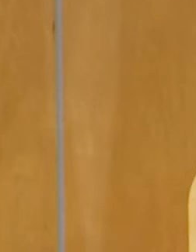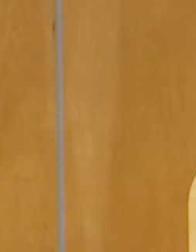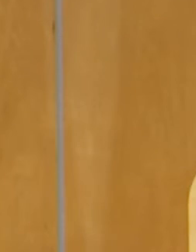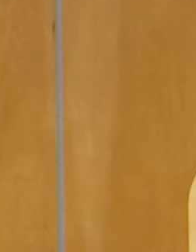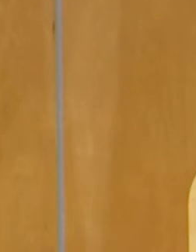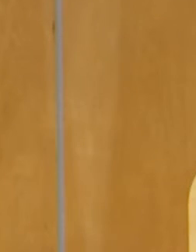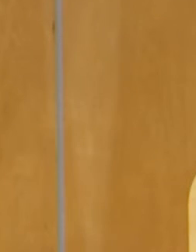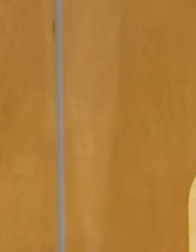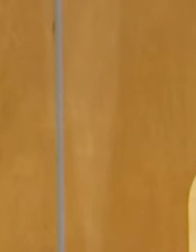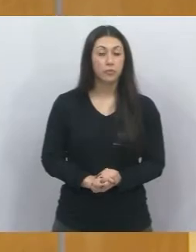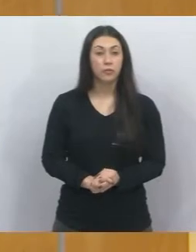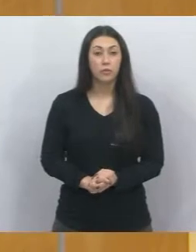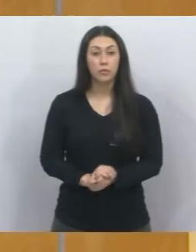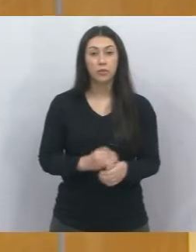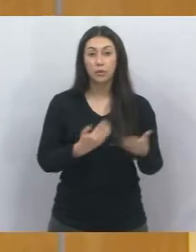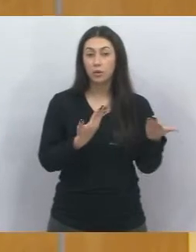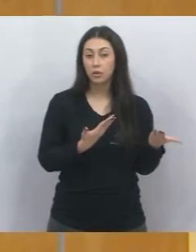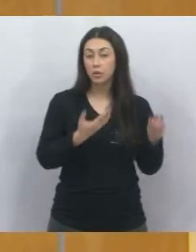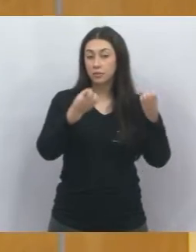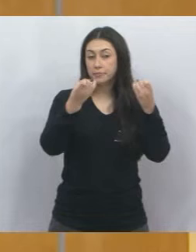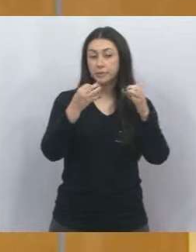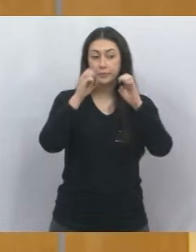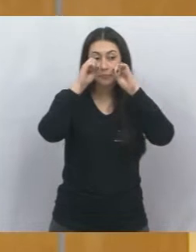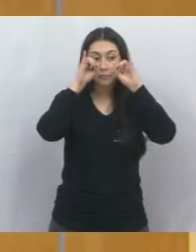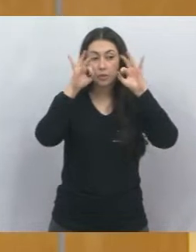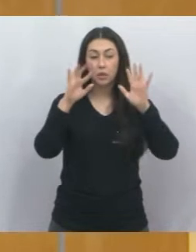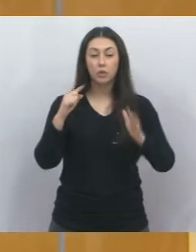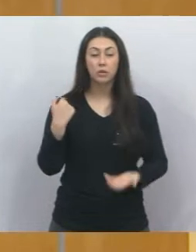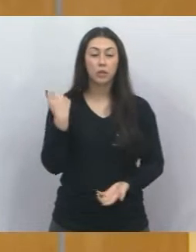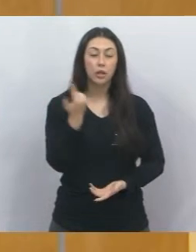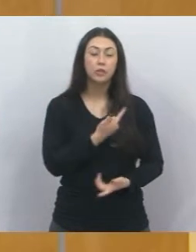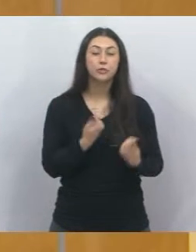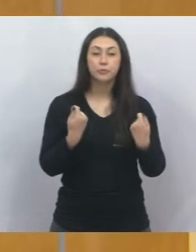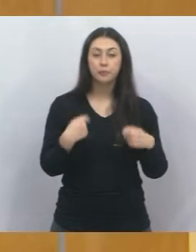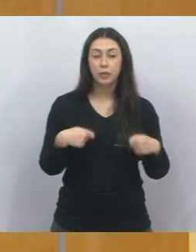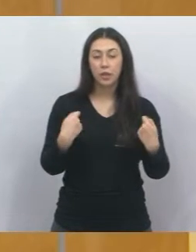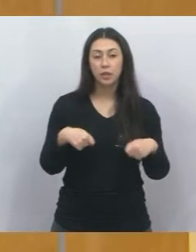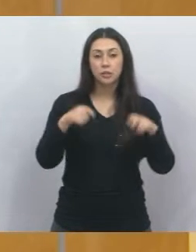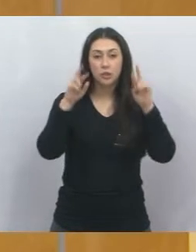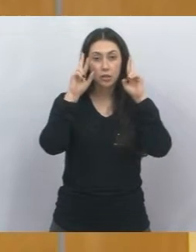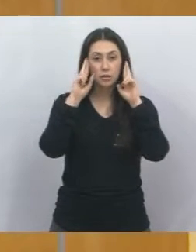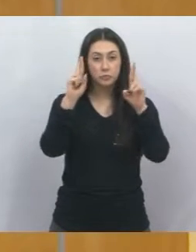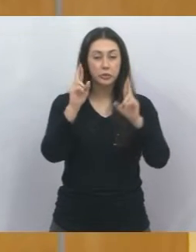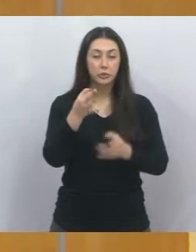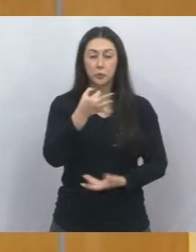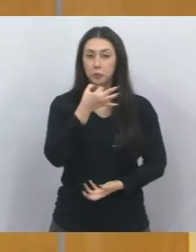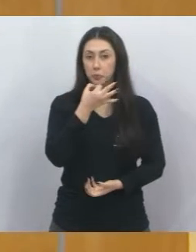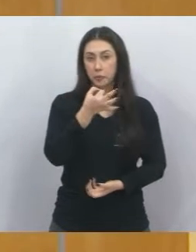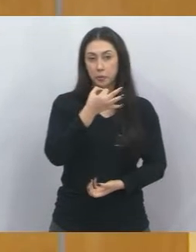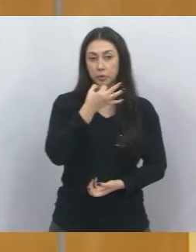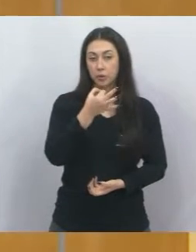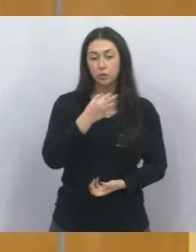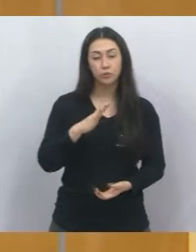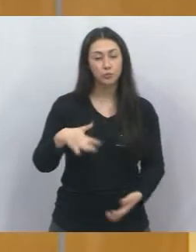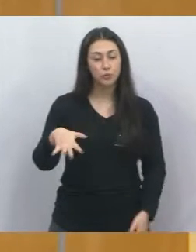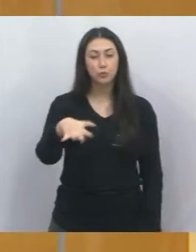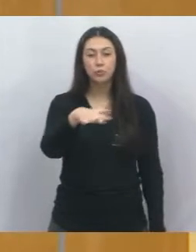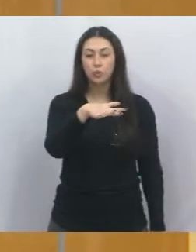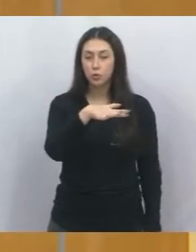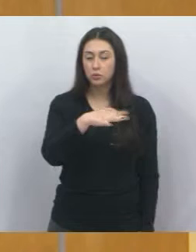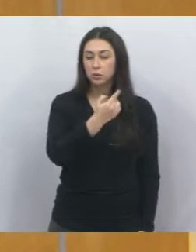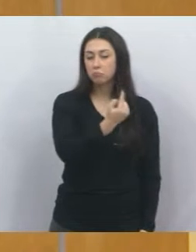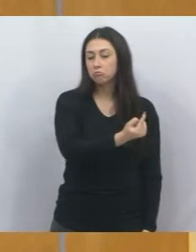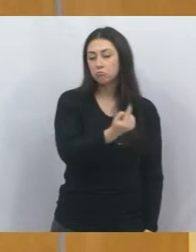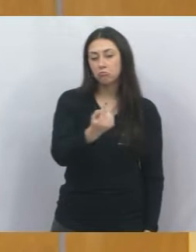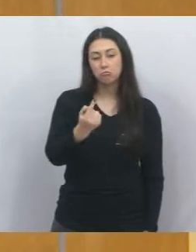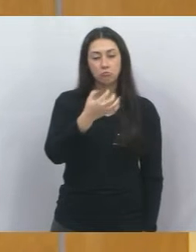Aí fica bem claro que a gente tem que respeitar a opinião de todos, cada